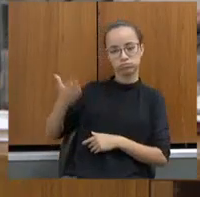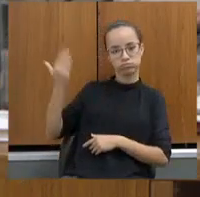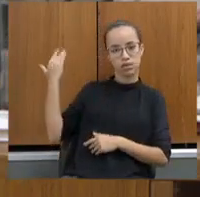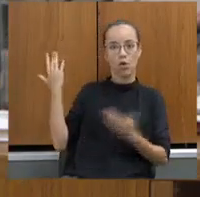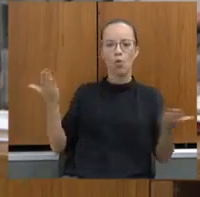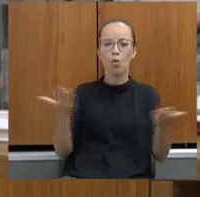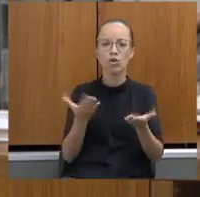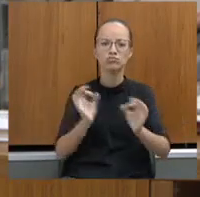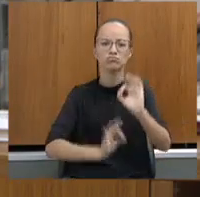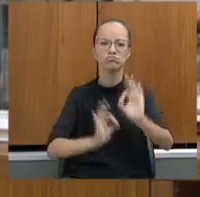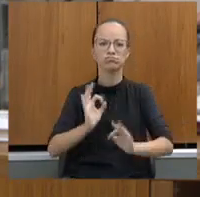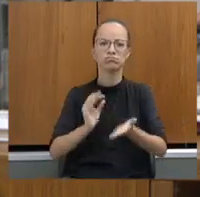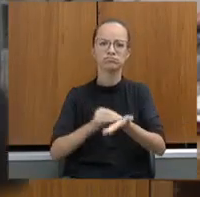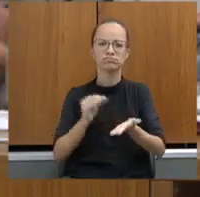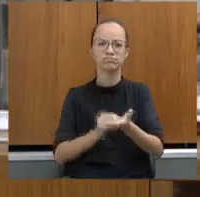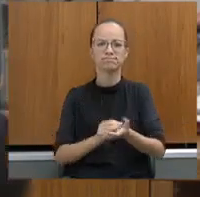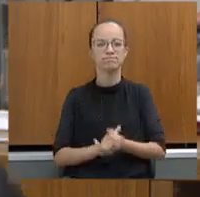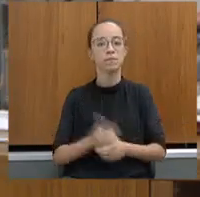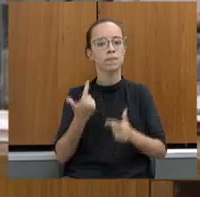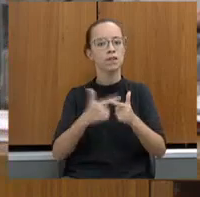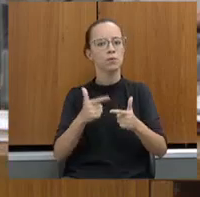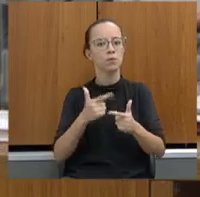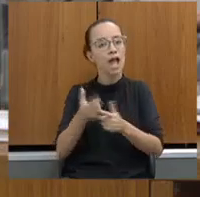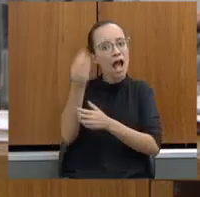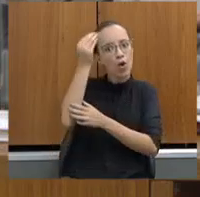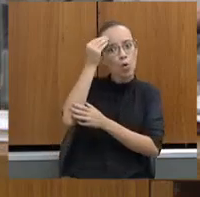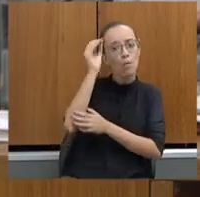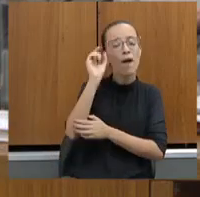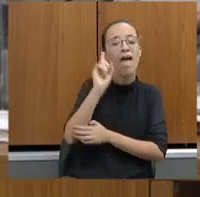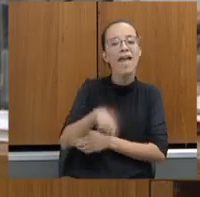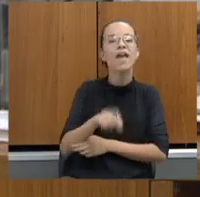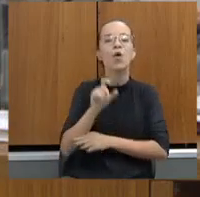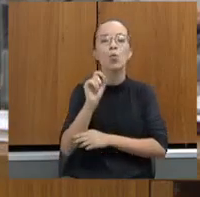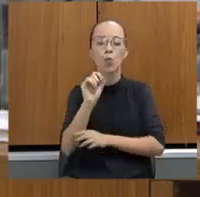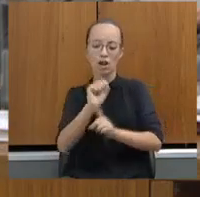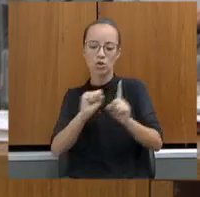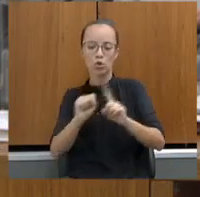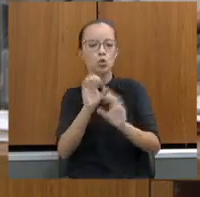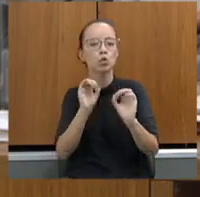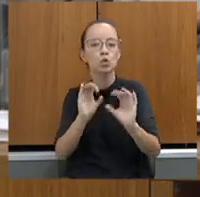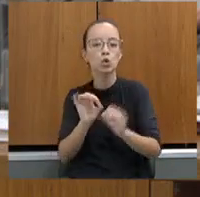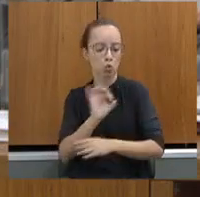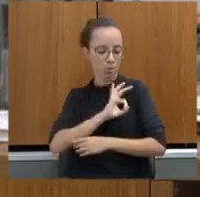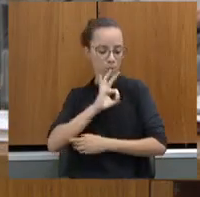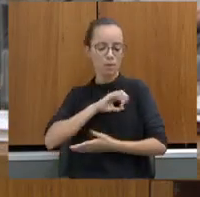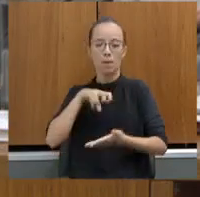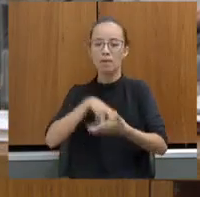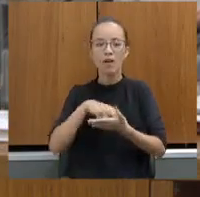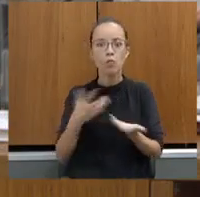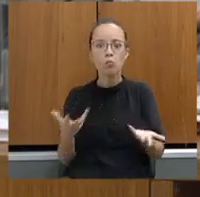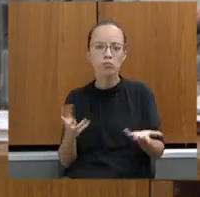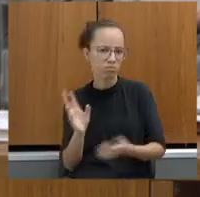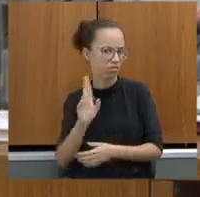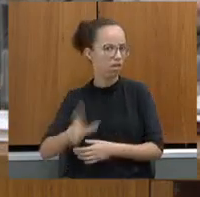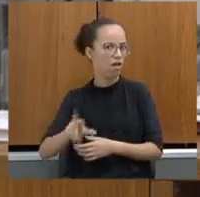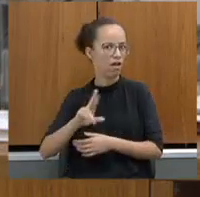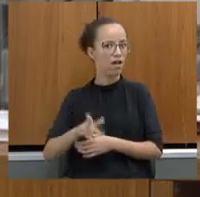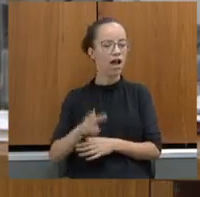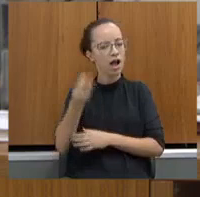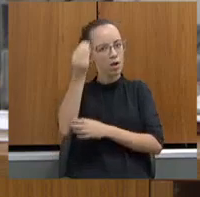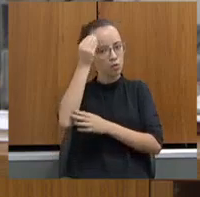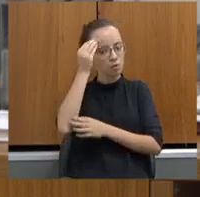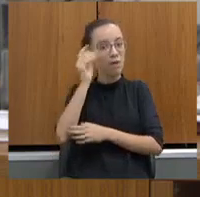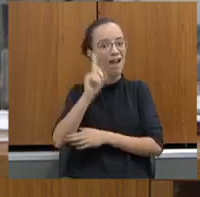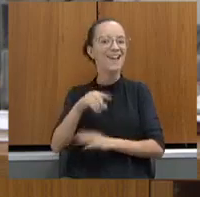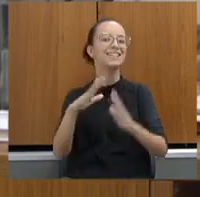tudo desorganizado. E o problema, a culpa é do sócio educativo, a culpa é do policial penal. Não é? Não. A culpa